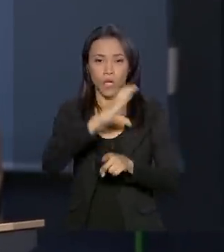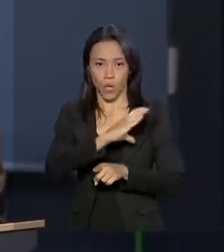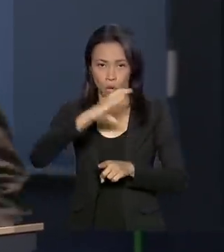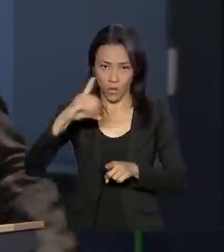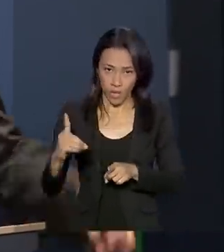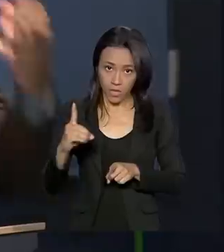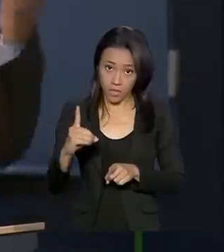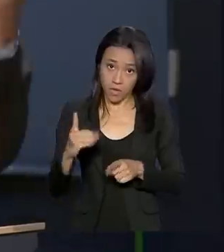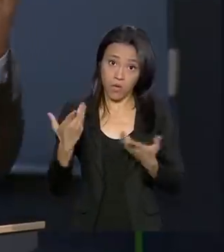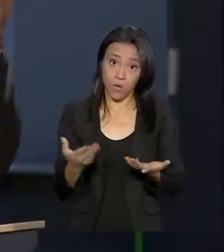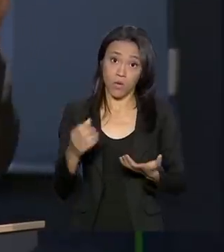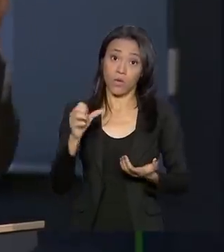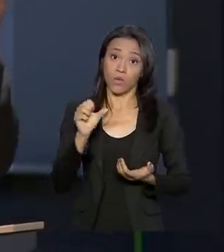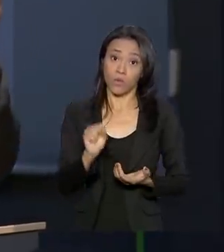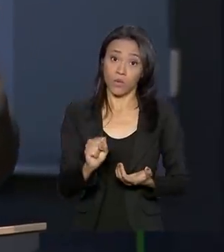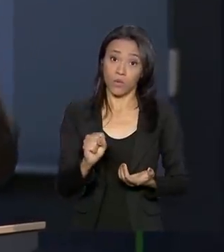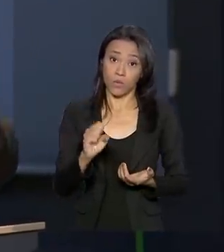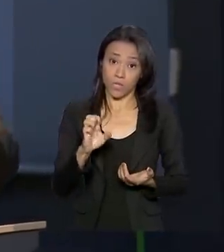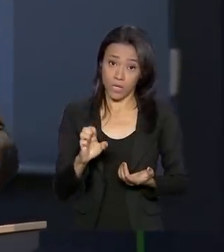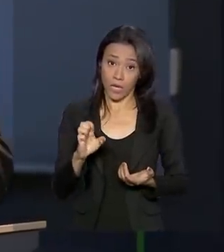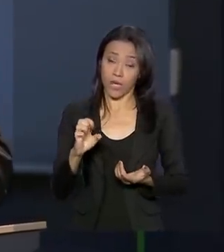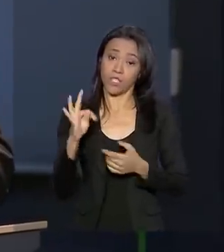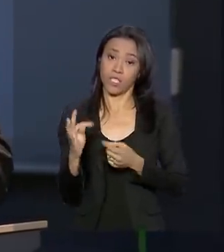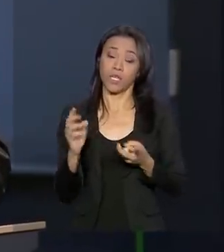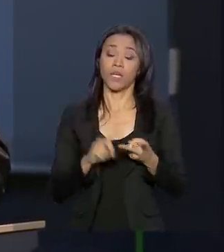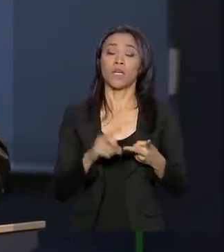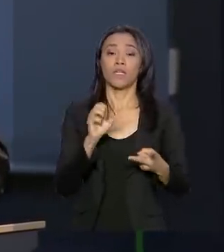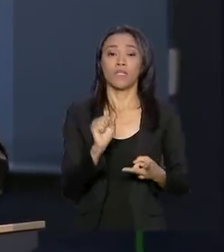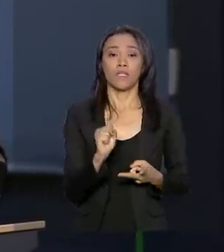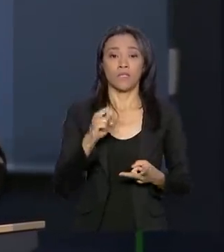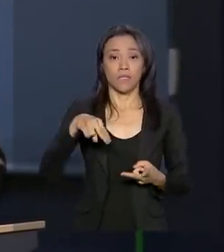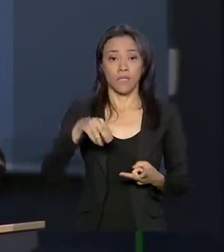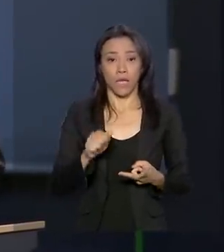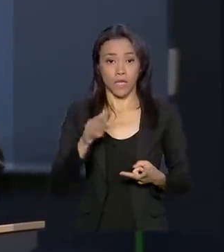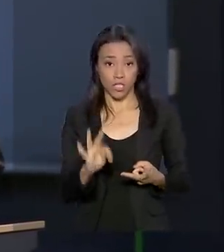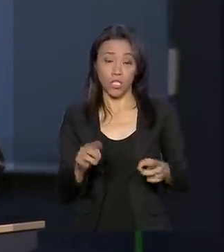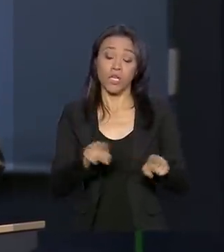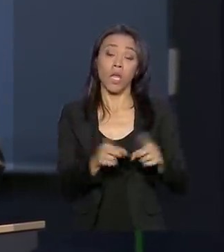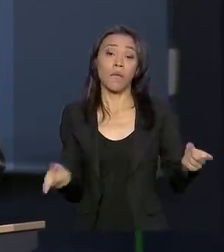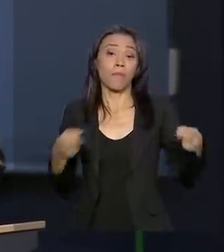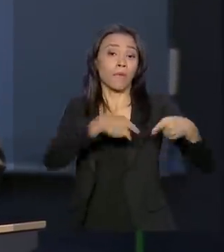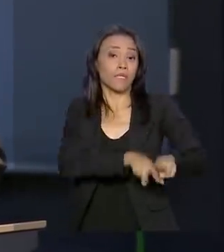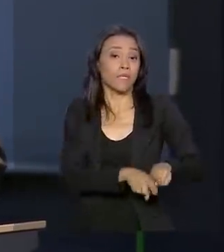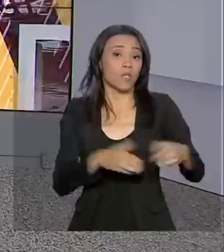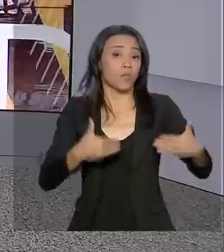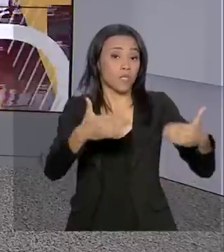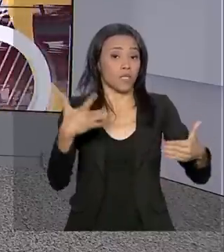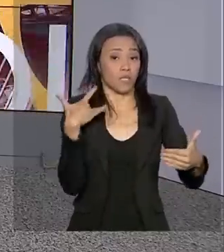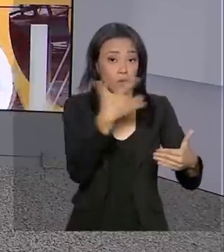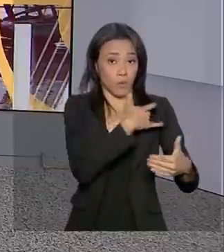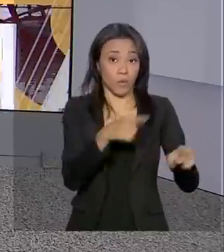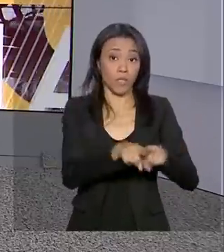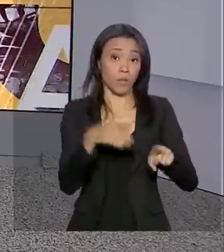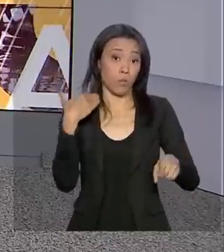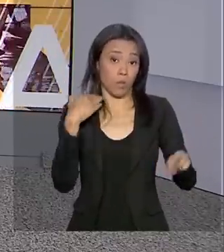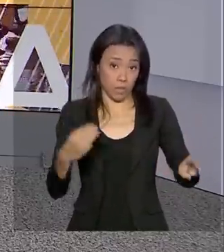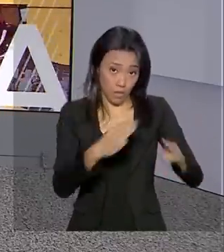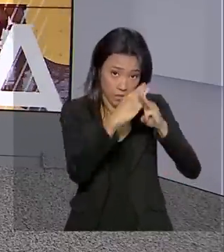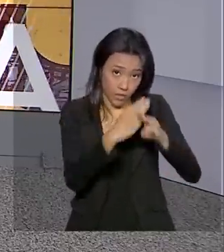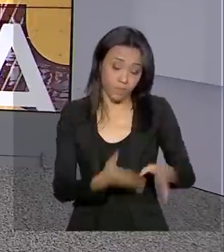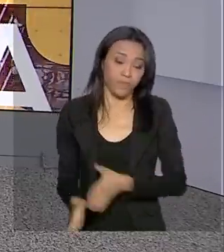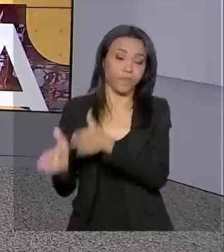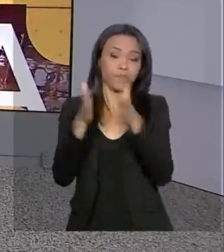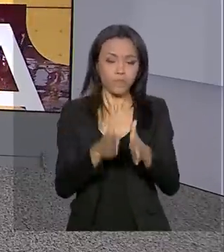SESC Senat, do Ponto de Apoio, com o Ministério da Saúde e com a Caixa Econômica Federal. Olha, e esse